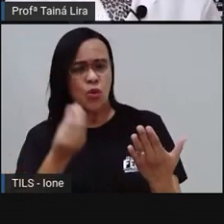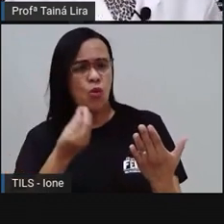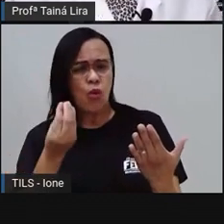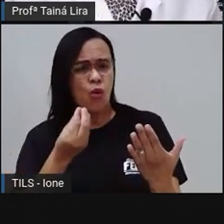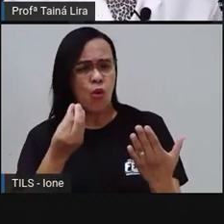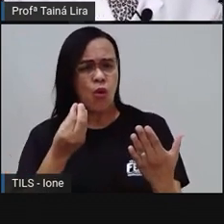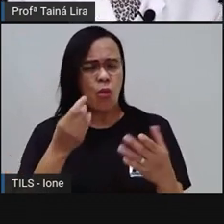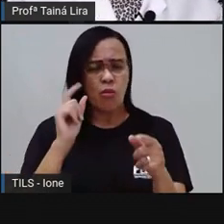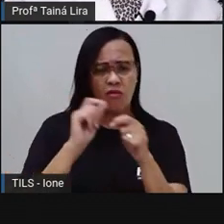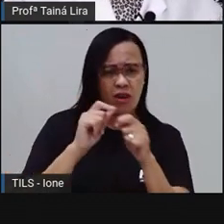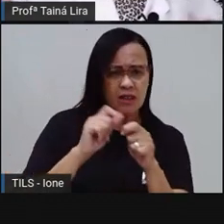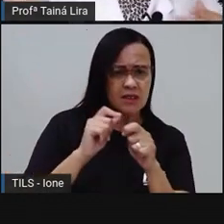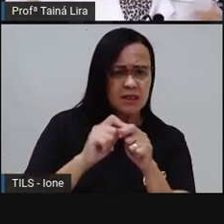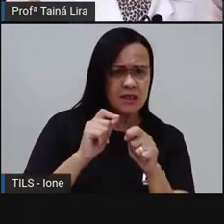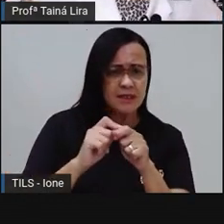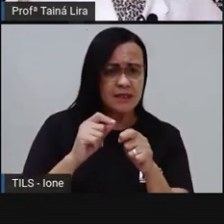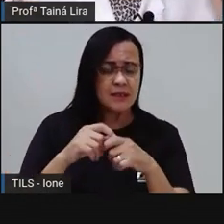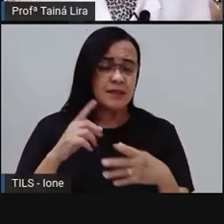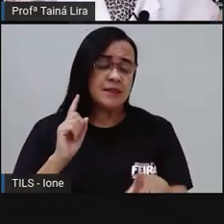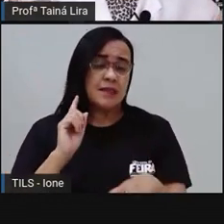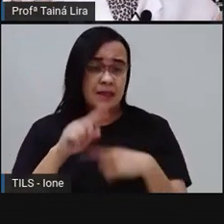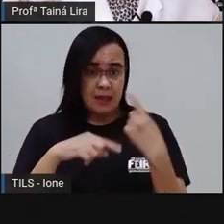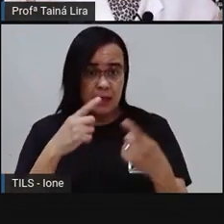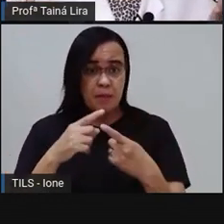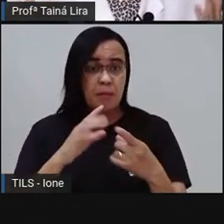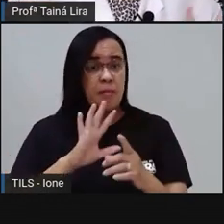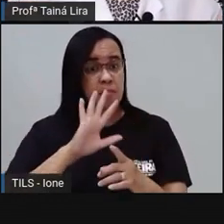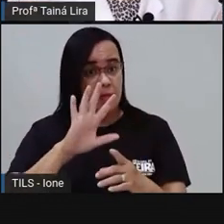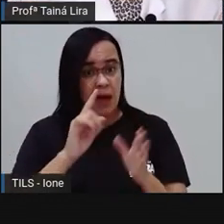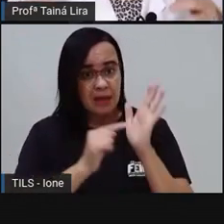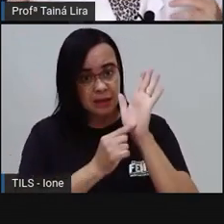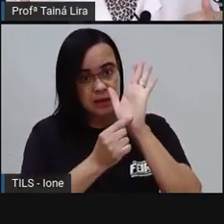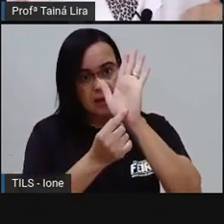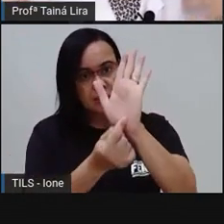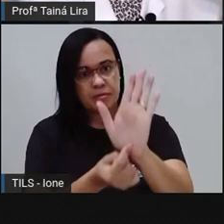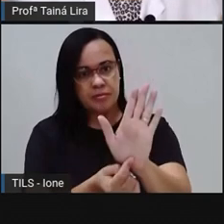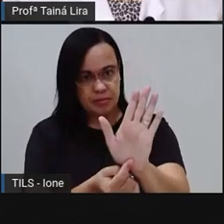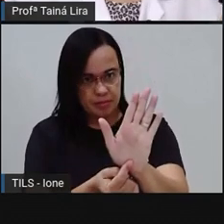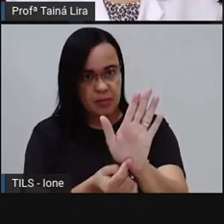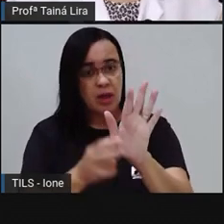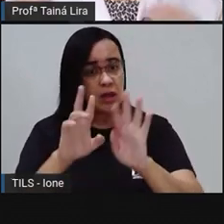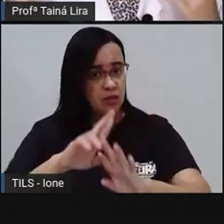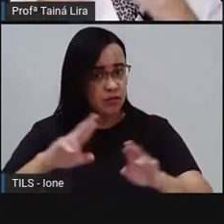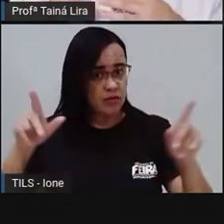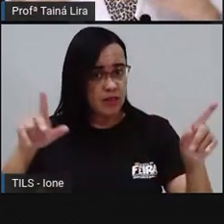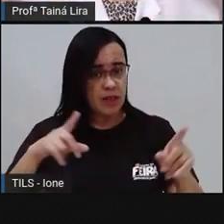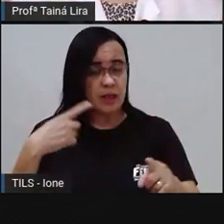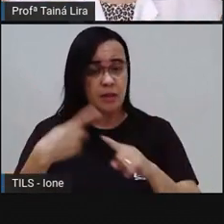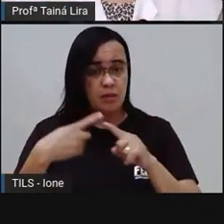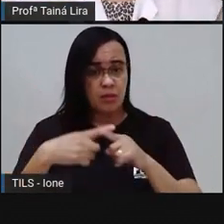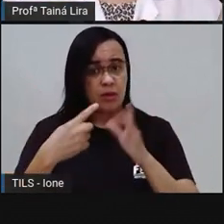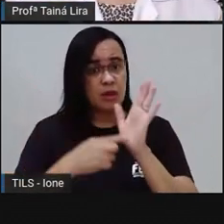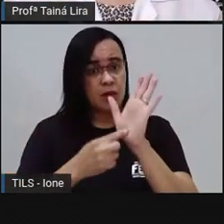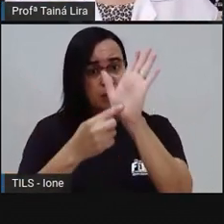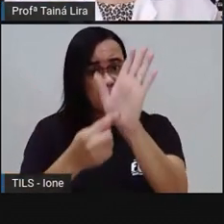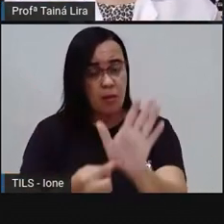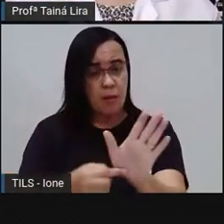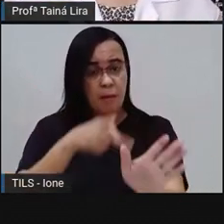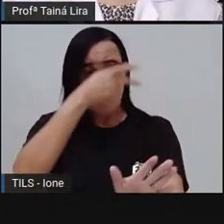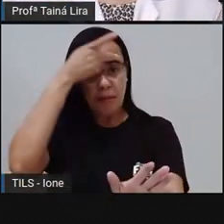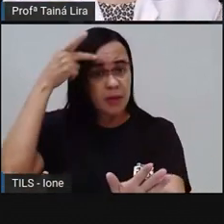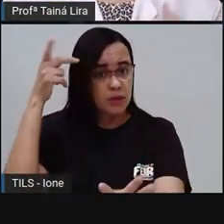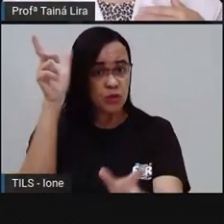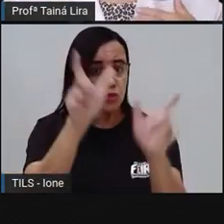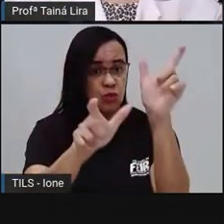receita, tá? Quando você apresenta, você está apresentando para outra pessoa ou para outras pessoas, tá